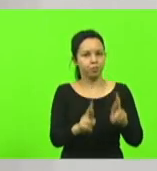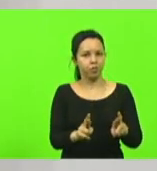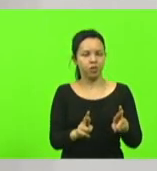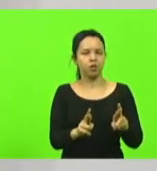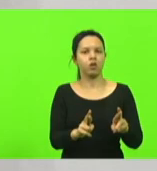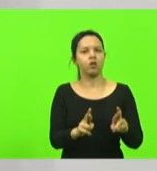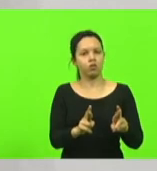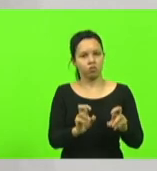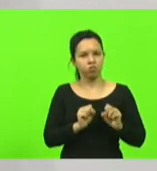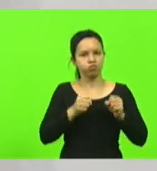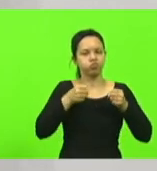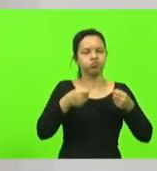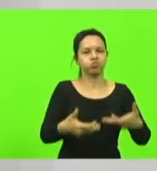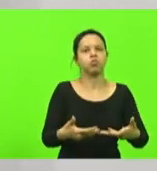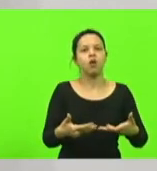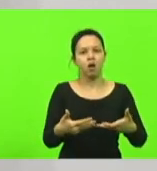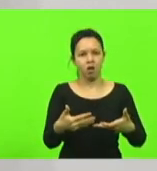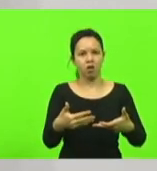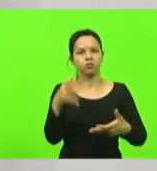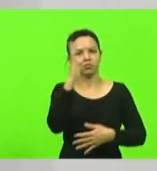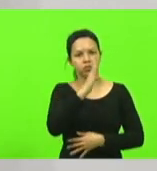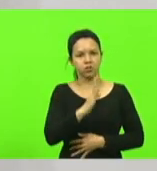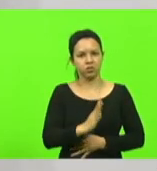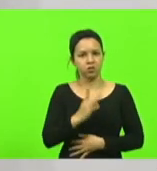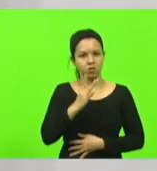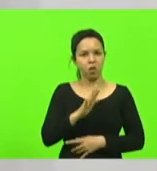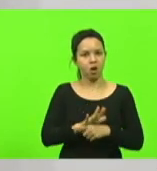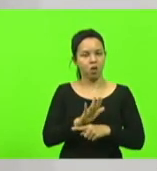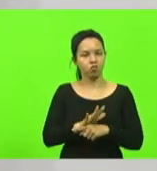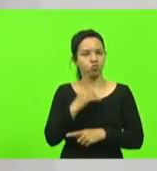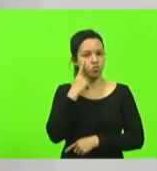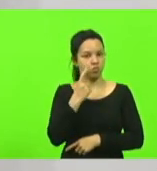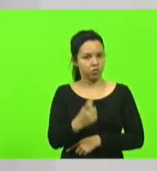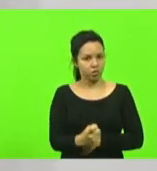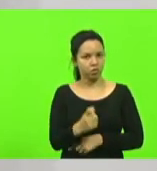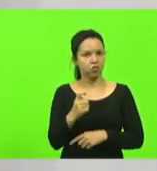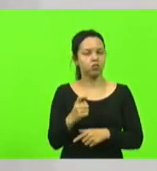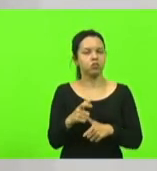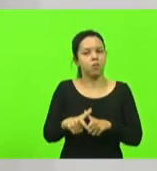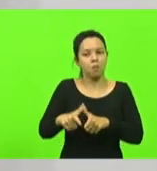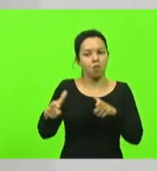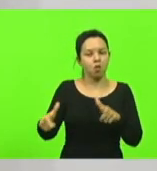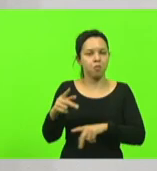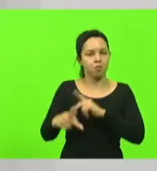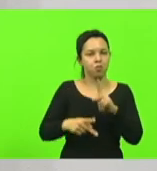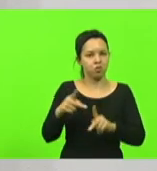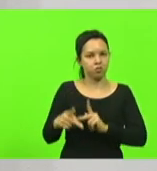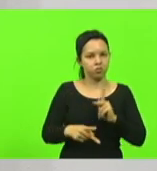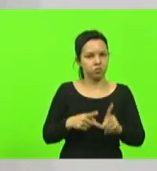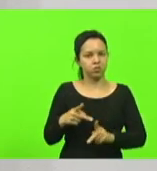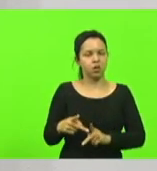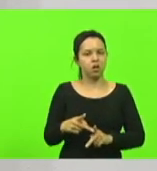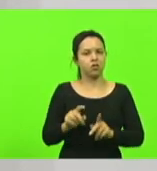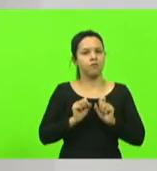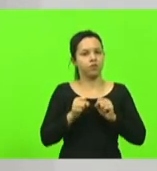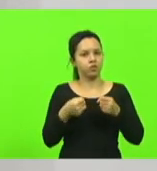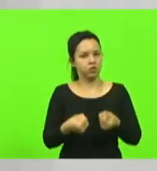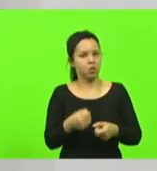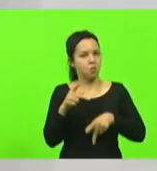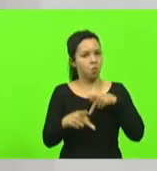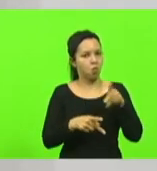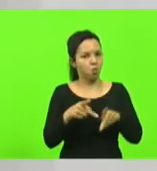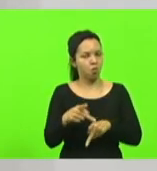defesa do interesse da maioria da população é defender para mim para o povo brasileiro o estado